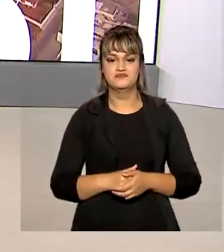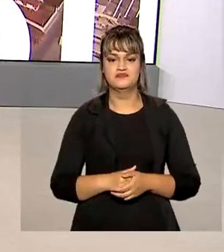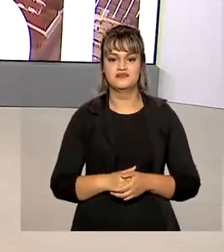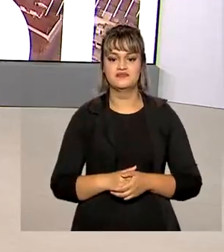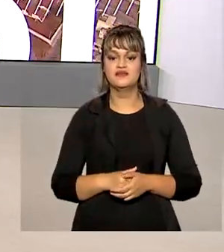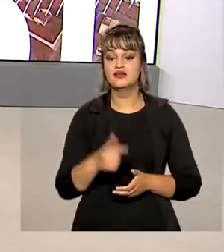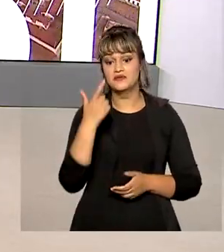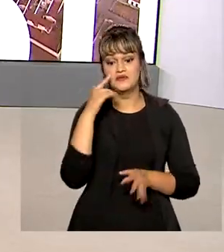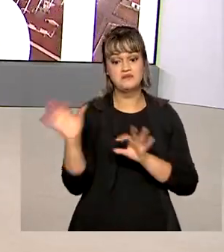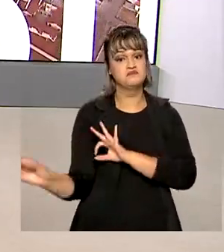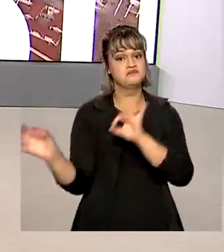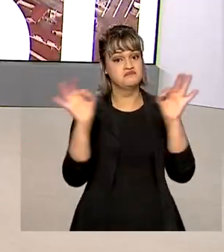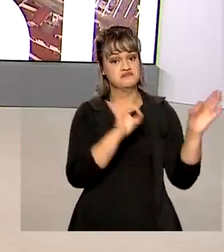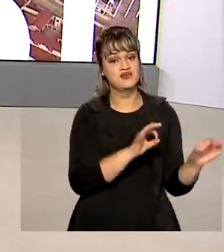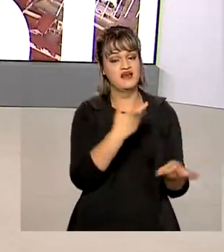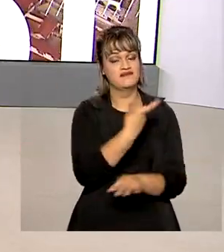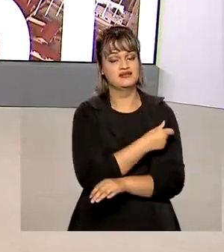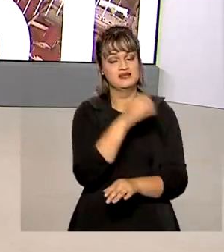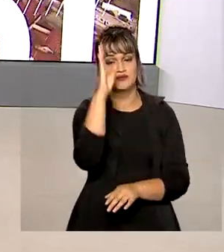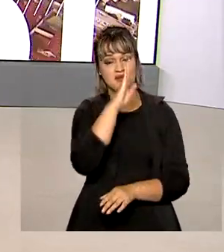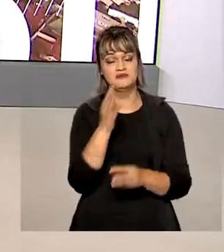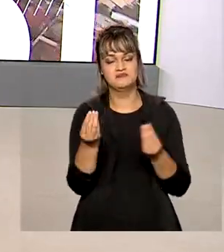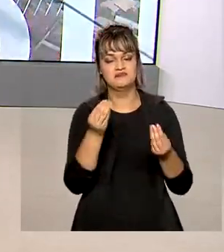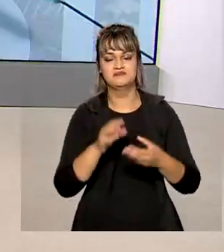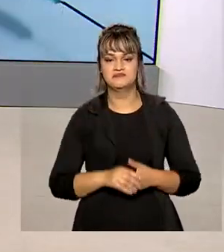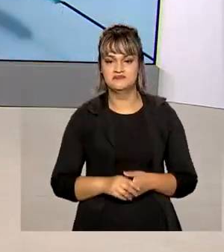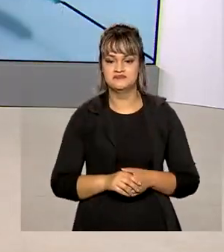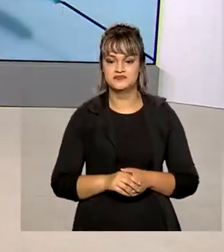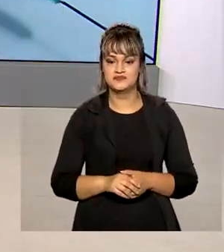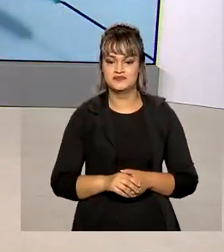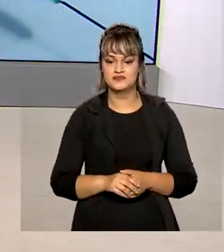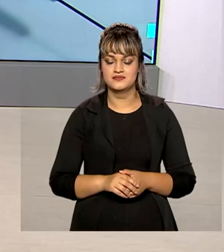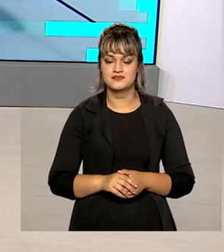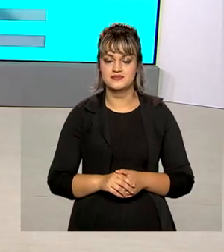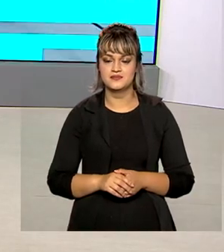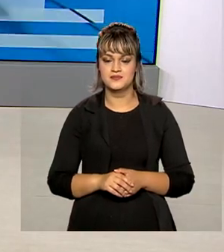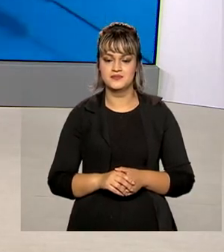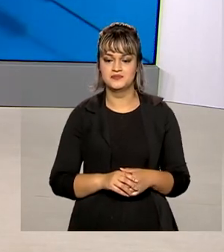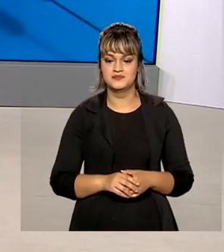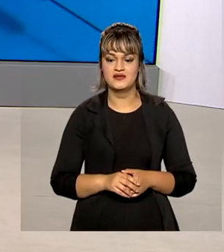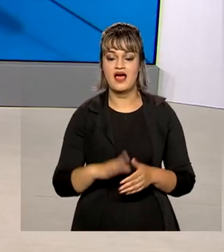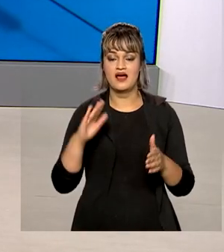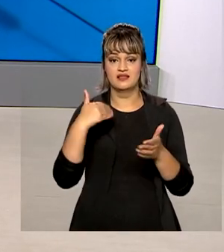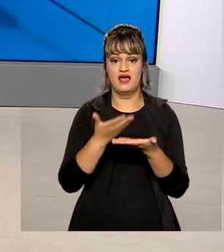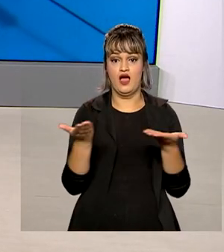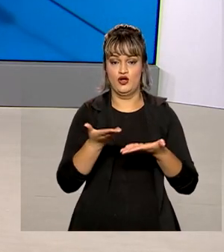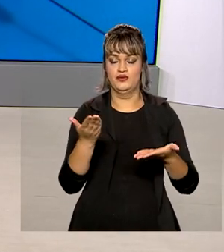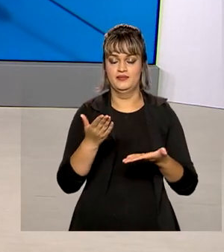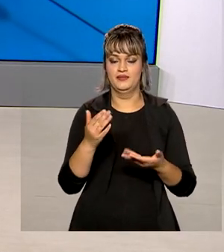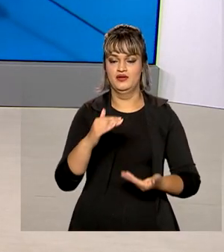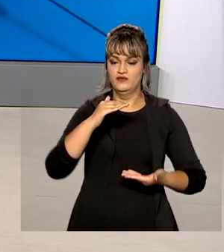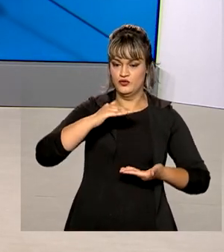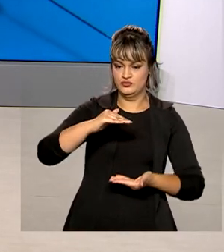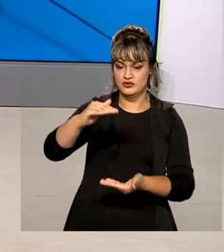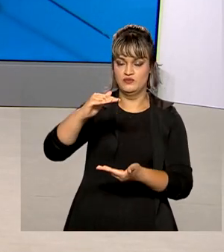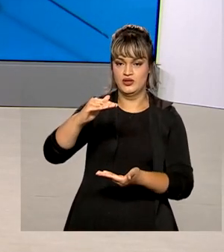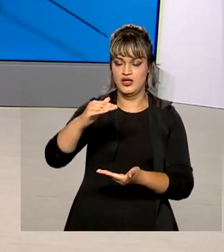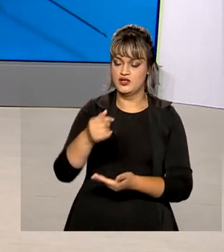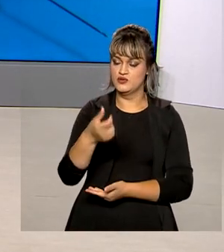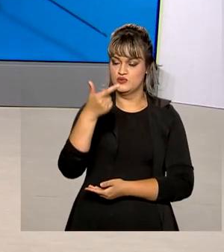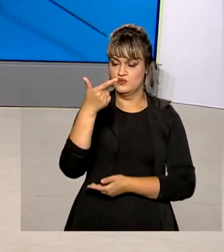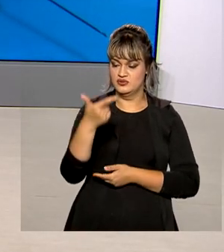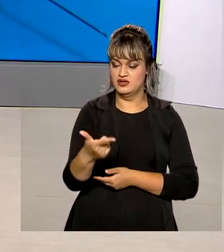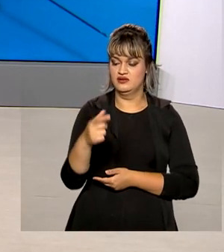Vamos então ver como está a vacinação pelo Brasil aqui no telão? Vamos lá? Até agora foram distribuídas no total